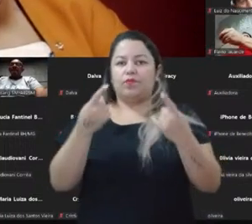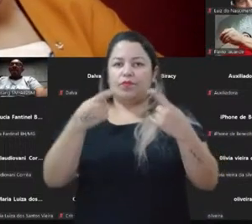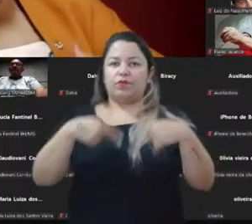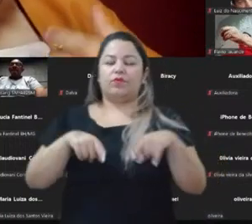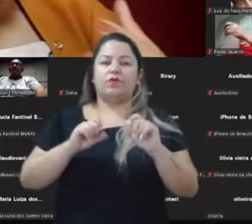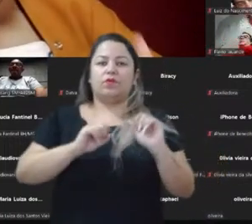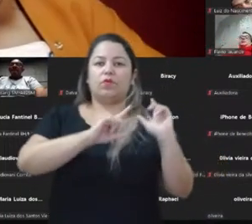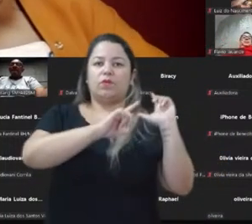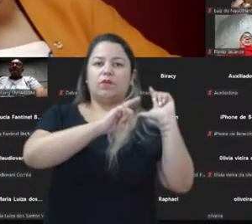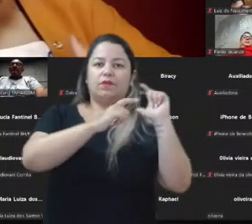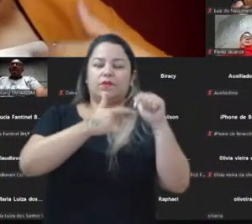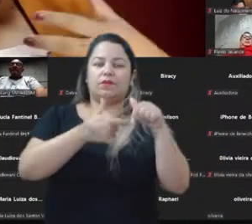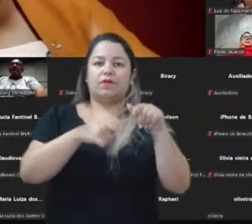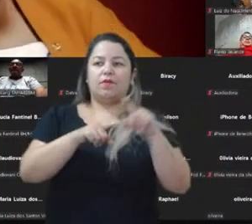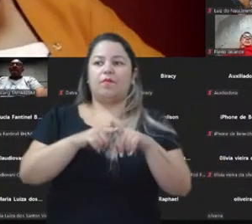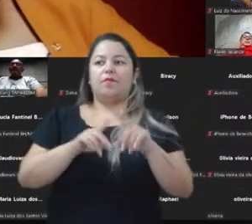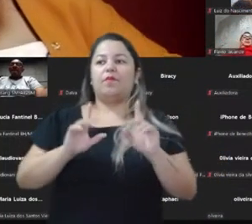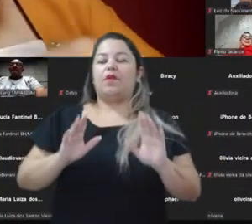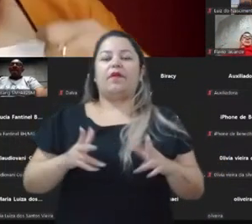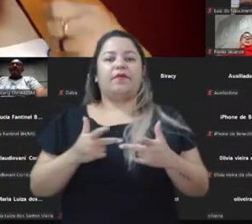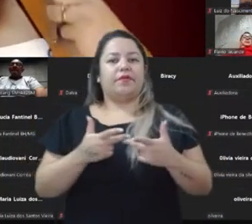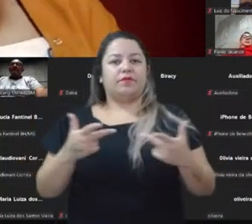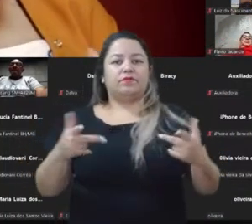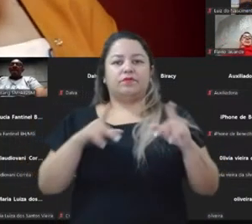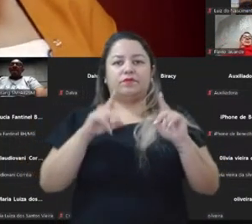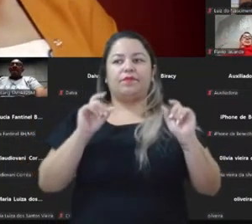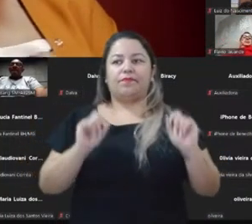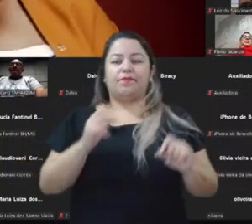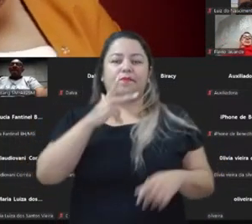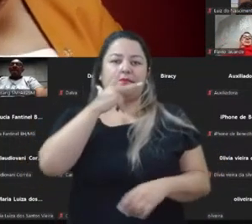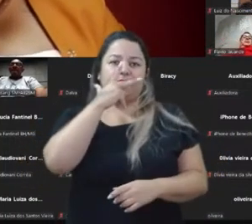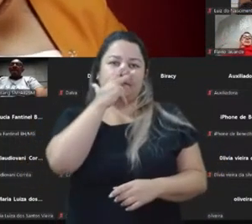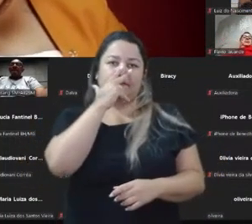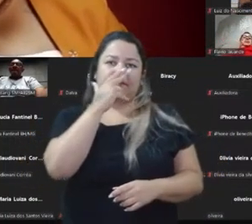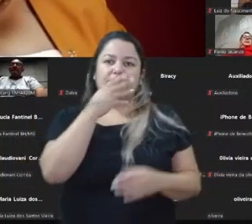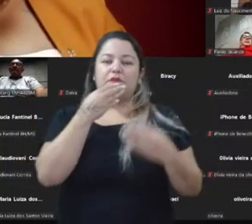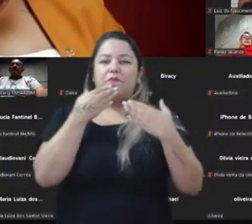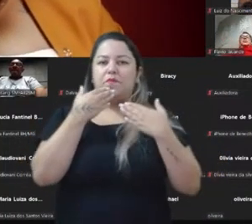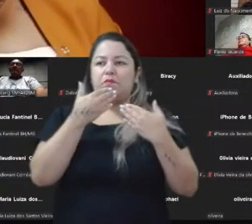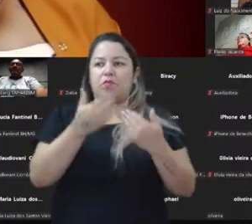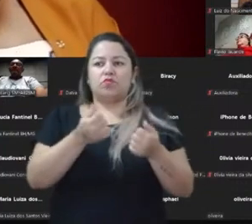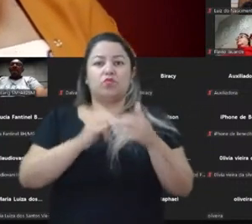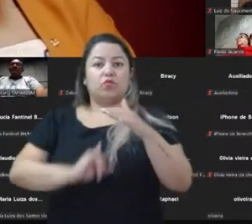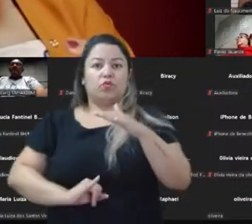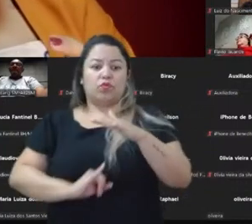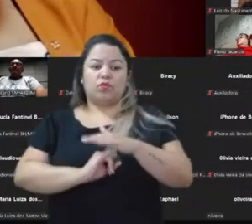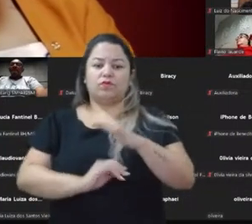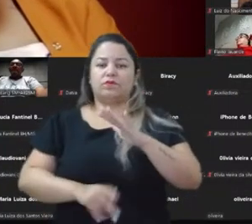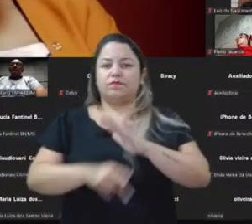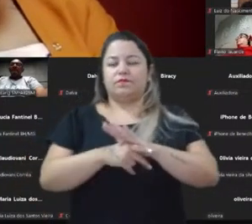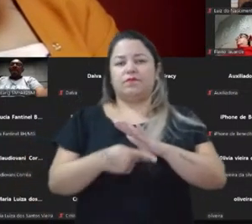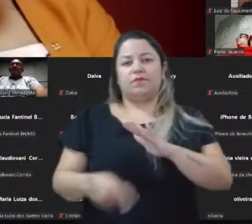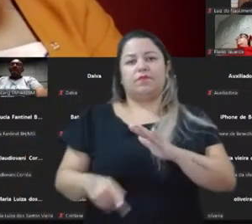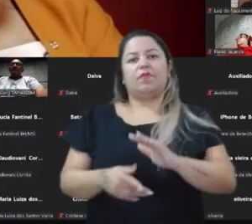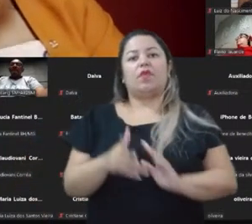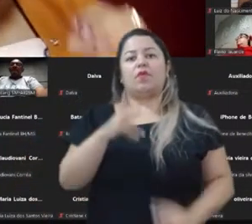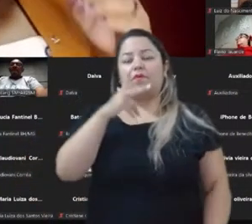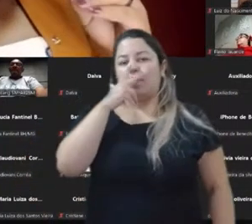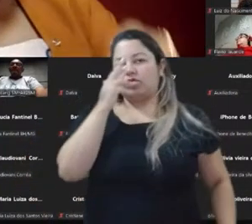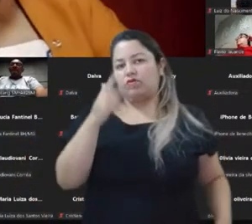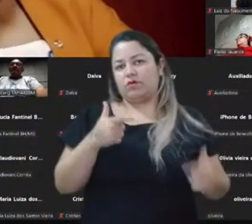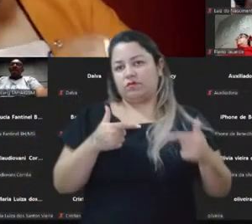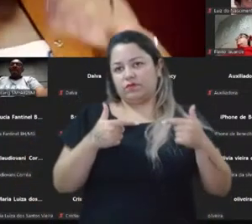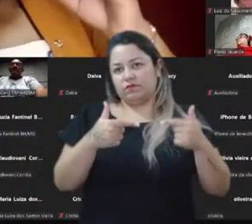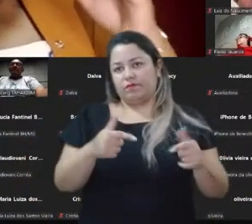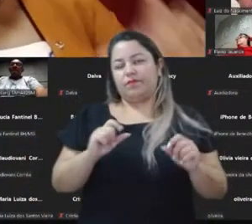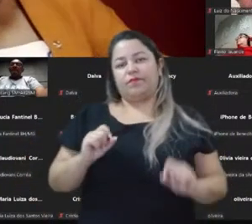tradicional, padrão, aquela coisa que parece ser muito institucional. E eu acho que isso é um desafio